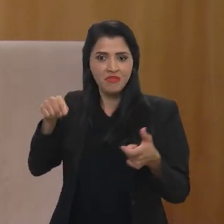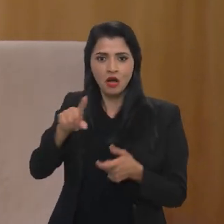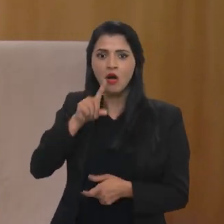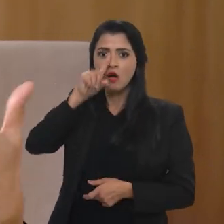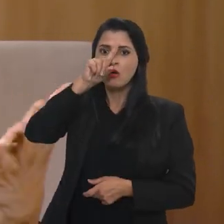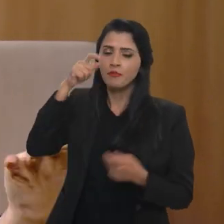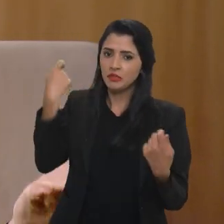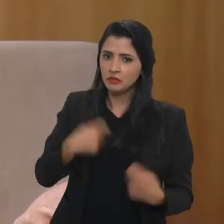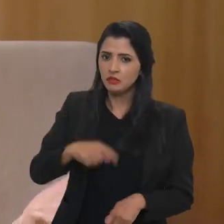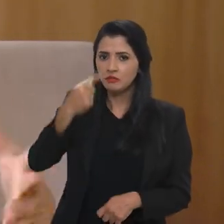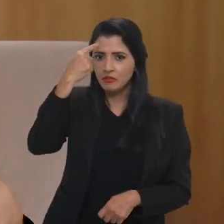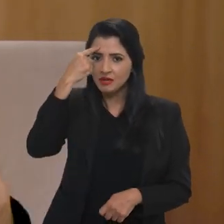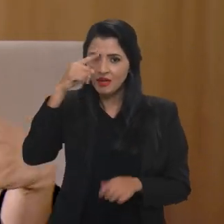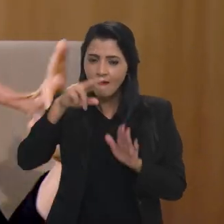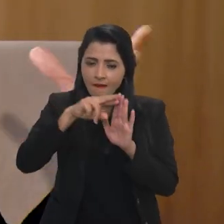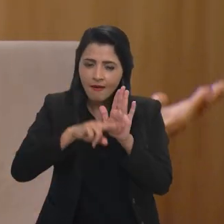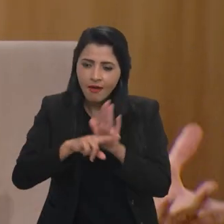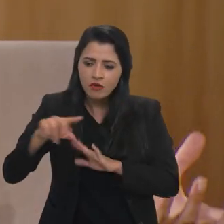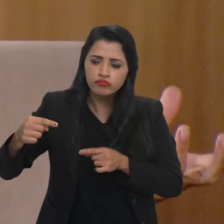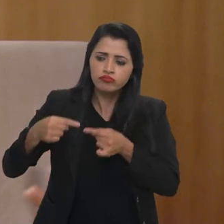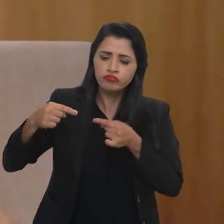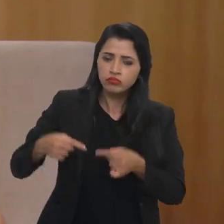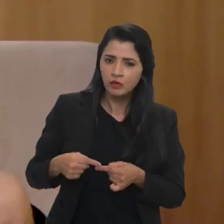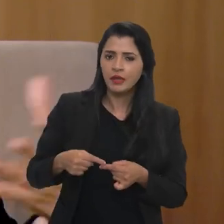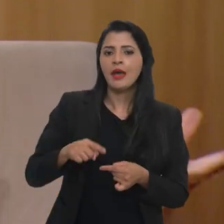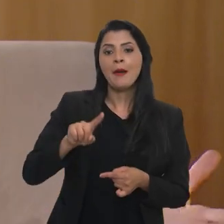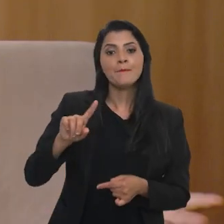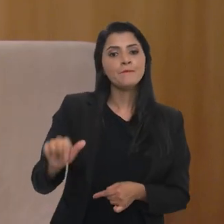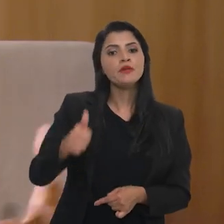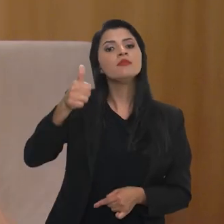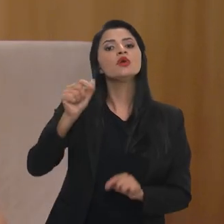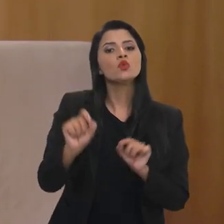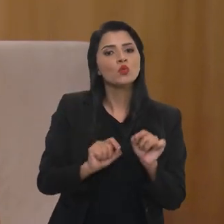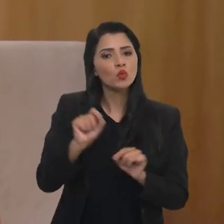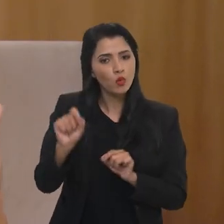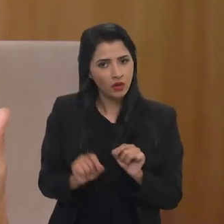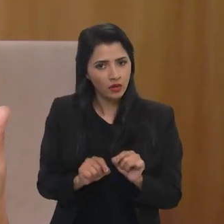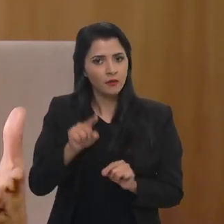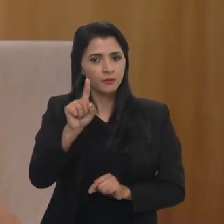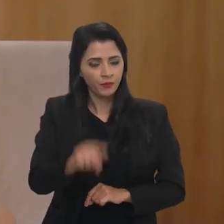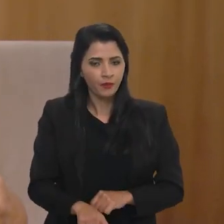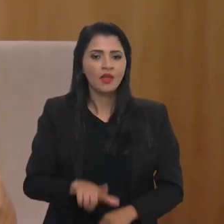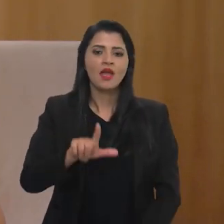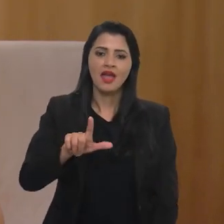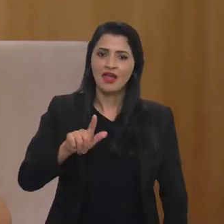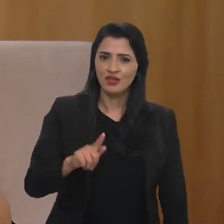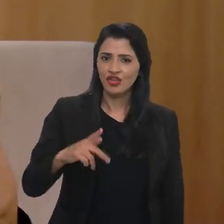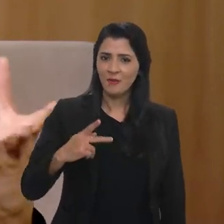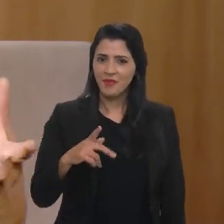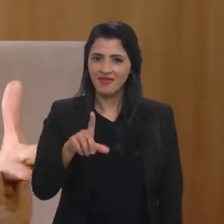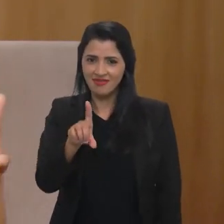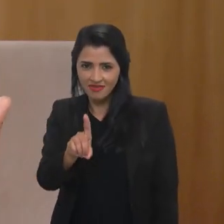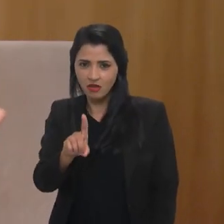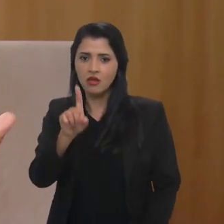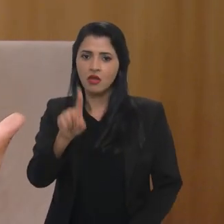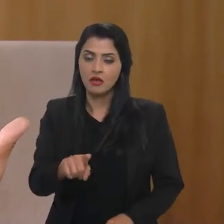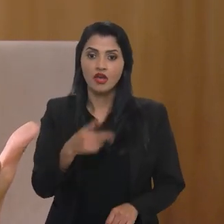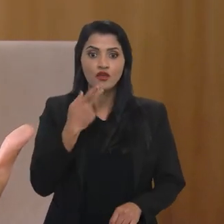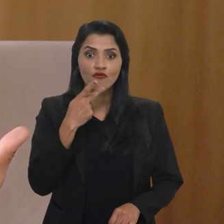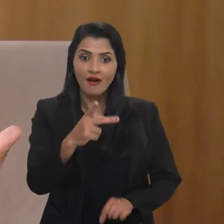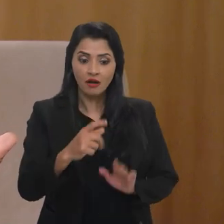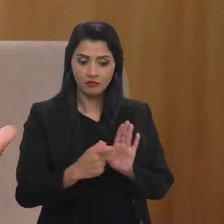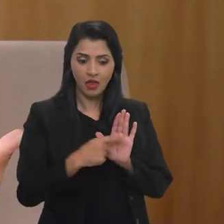a gente tem que pensar algumas regras de conformidade, a primeira delas é, a gente fala em inteligência artificial,